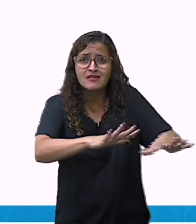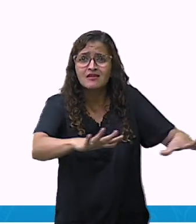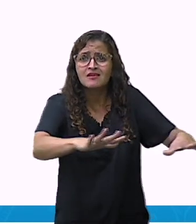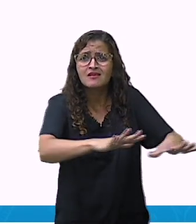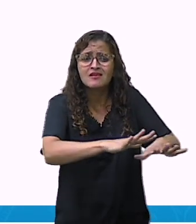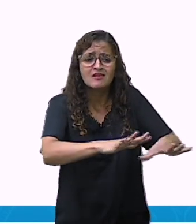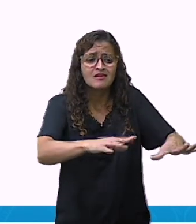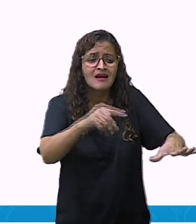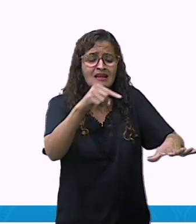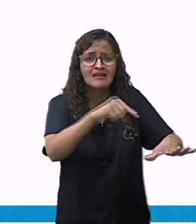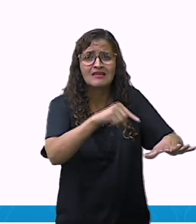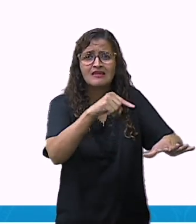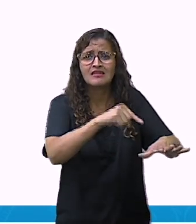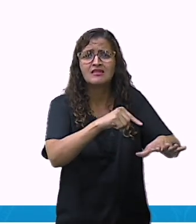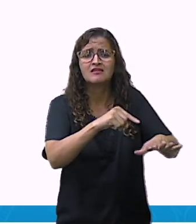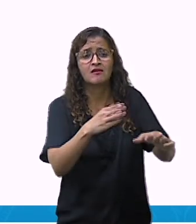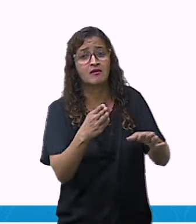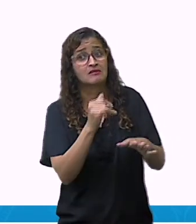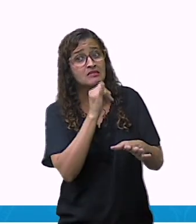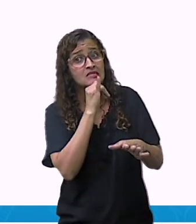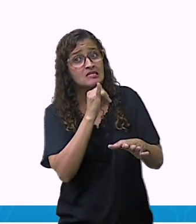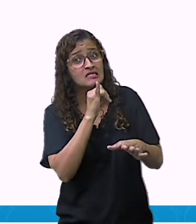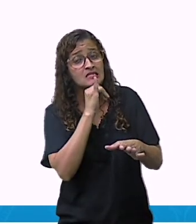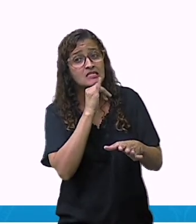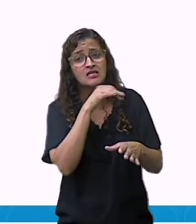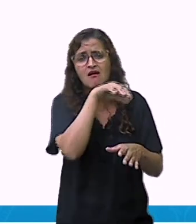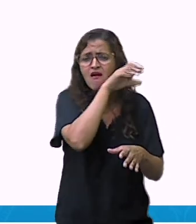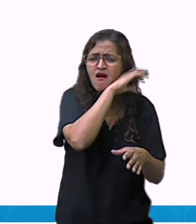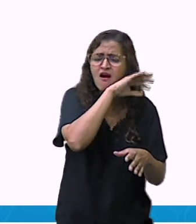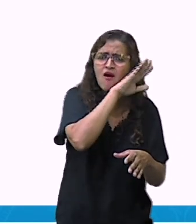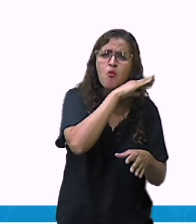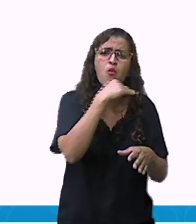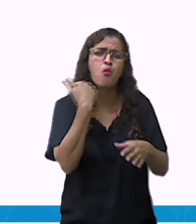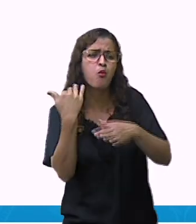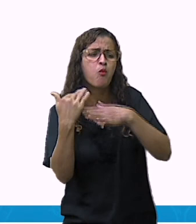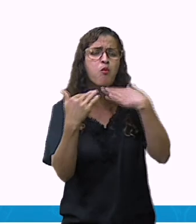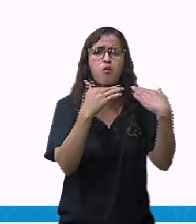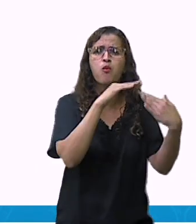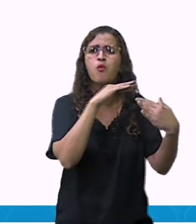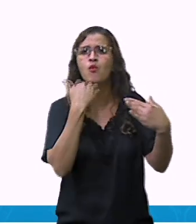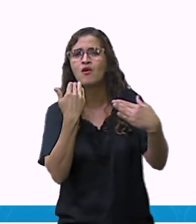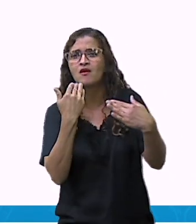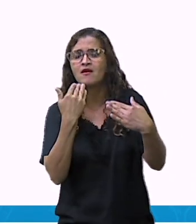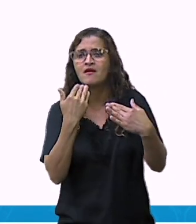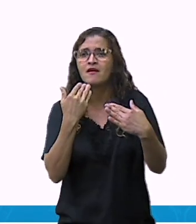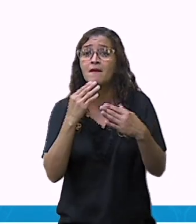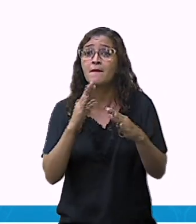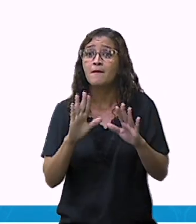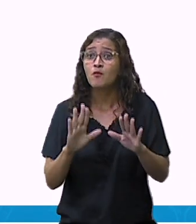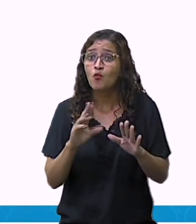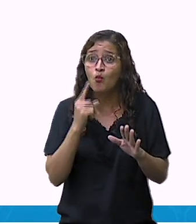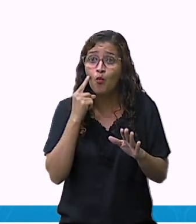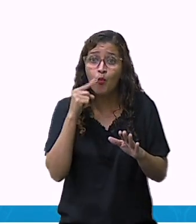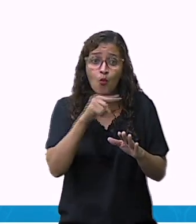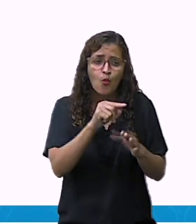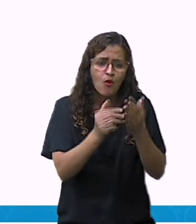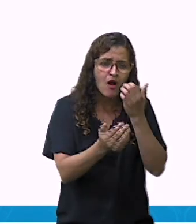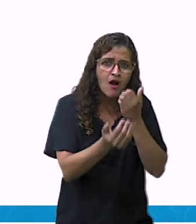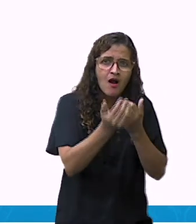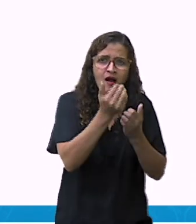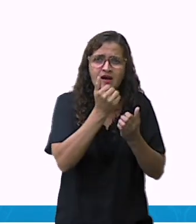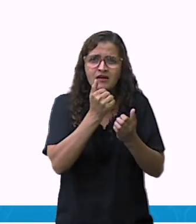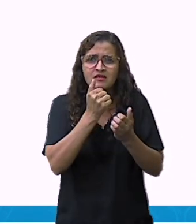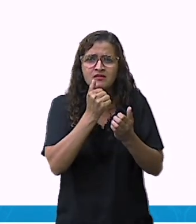ambiente. Gente, para se alimentar, eles liberam líquidos digestivos